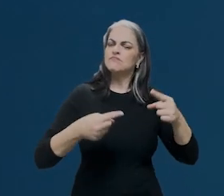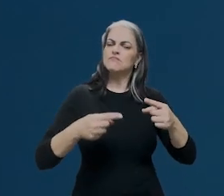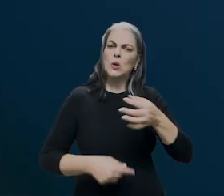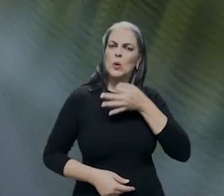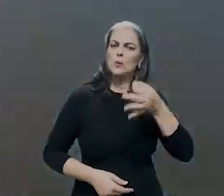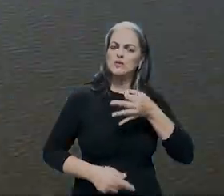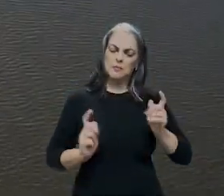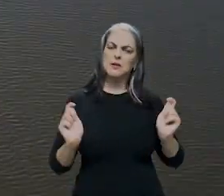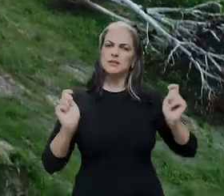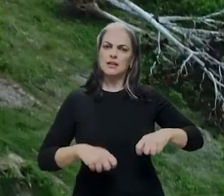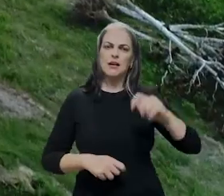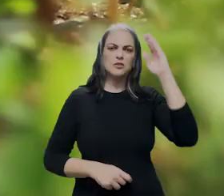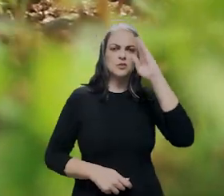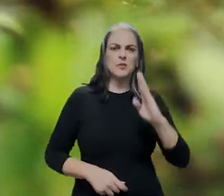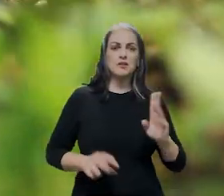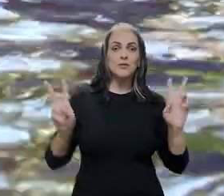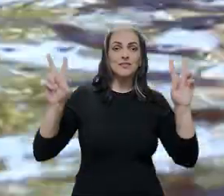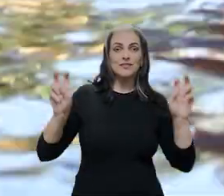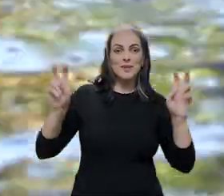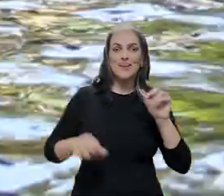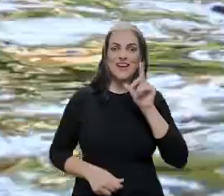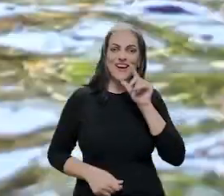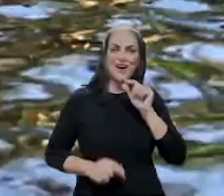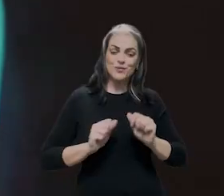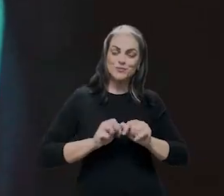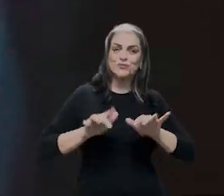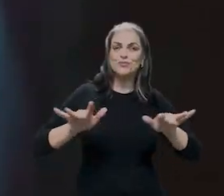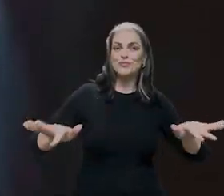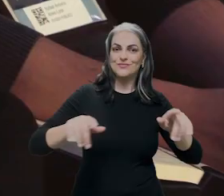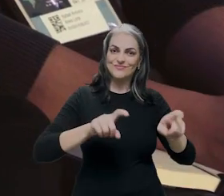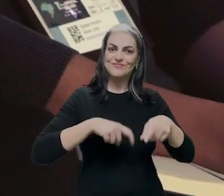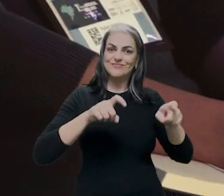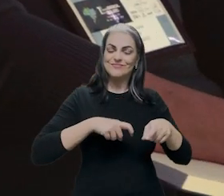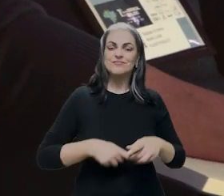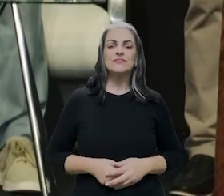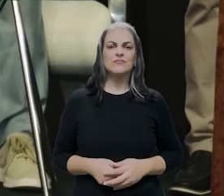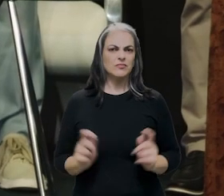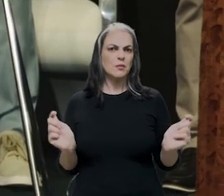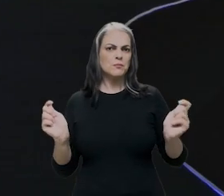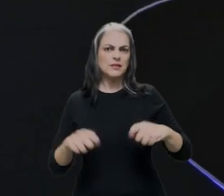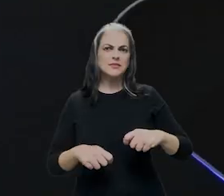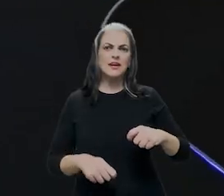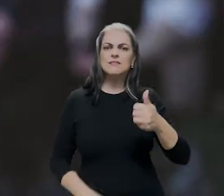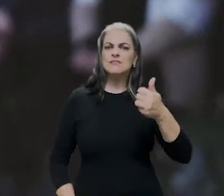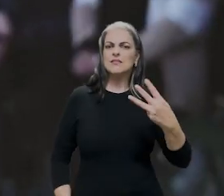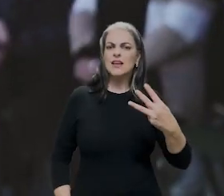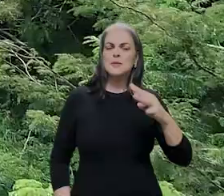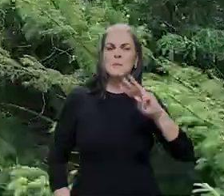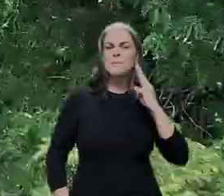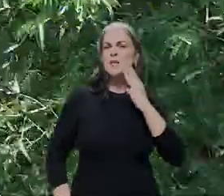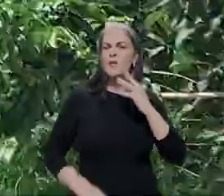pauta e o potencial que o Brasil tem na questão de irrigação. A curto prazo, nós podemos aumentar em 13